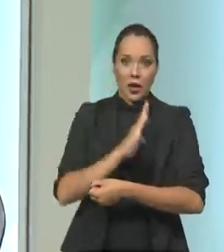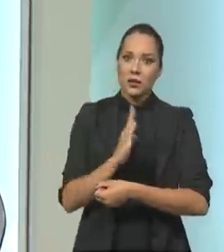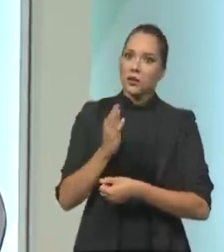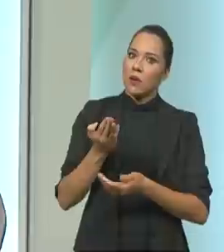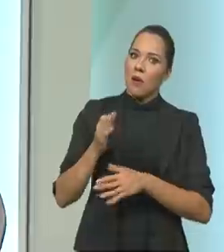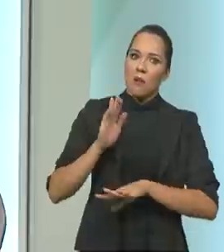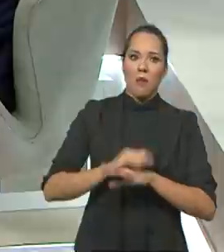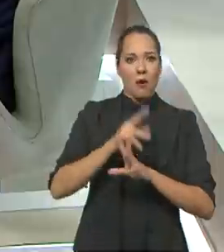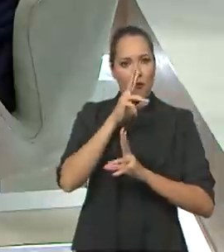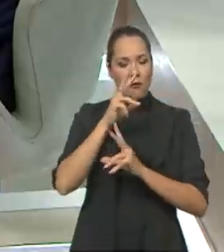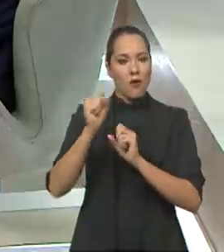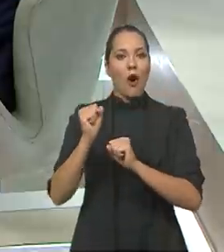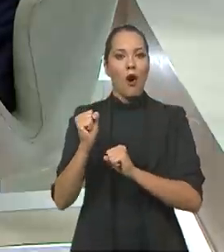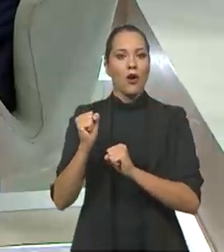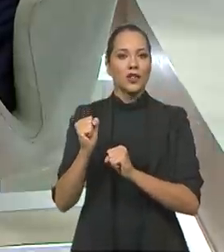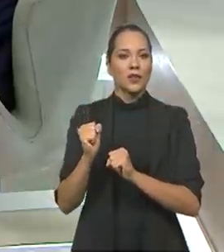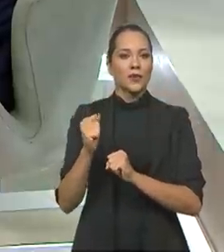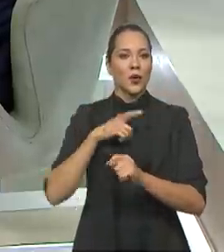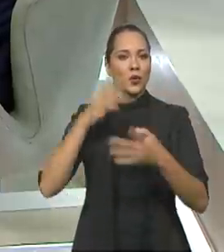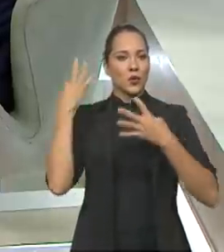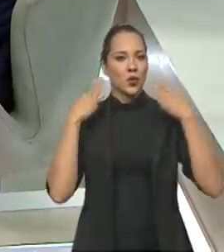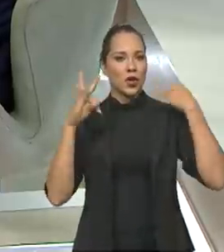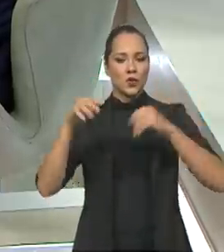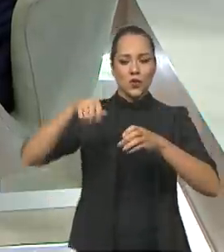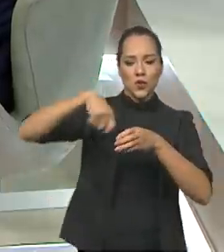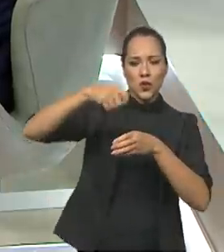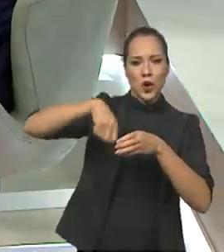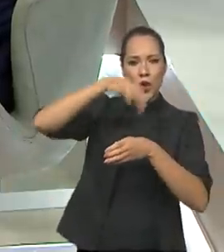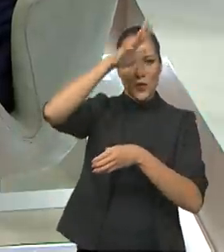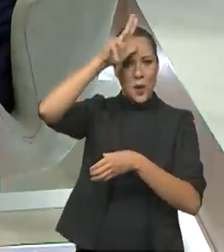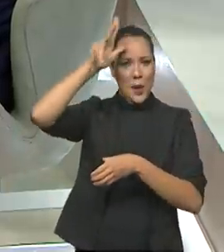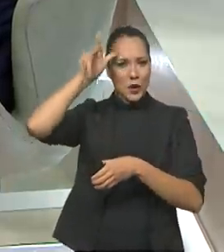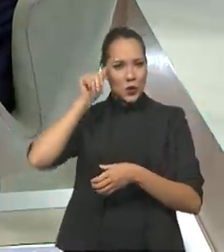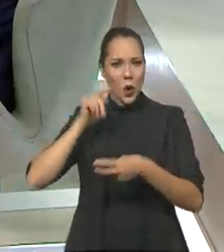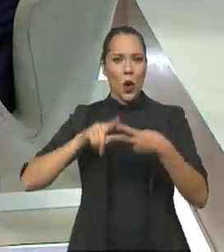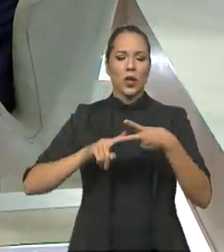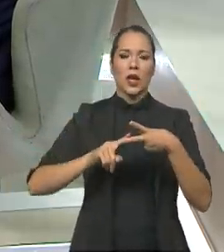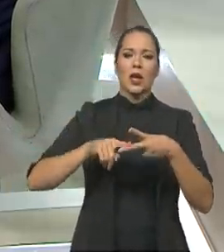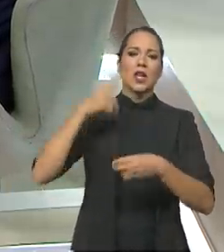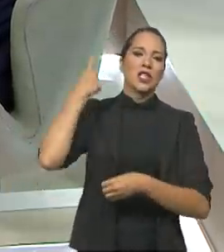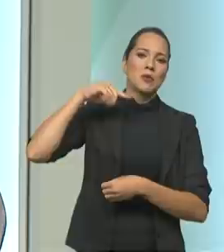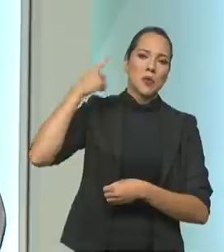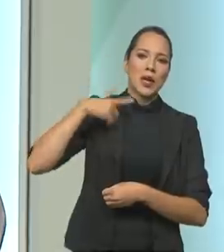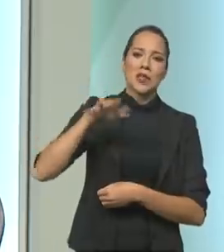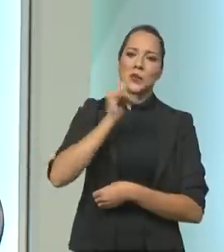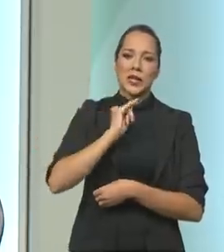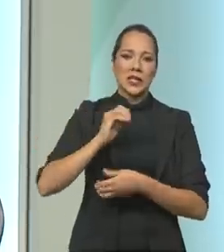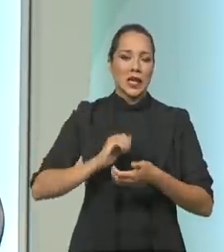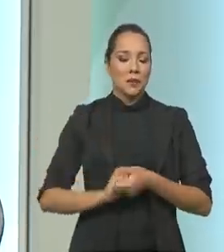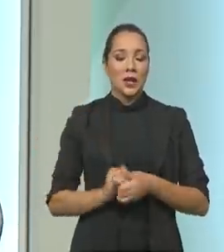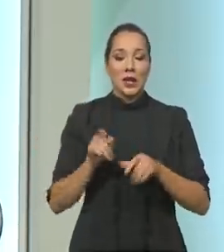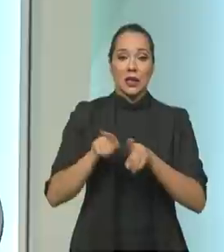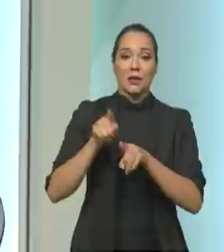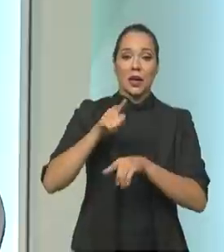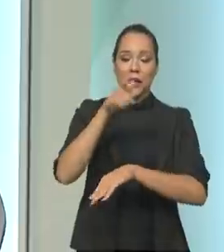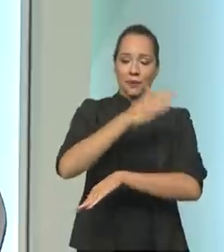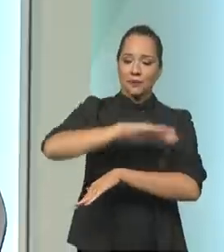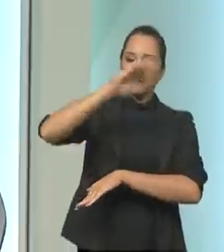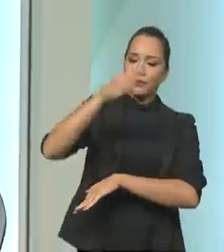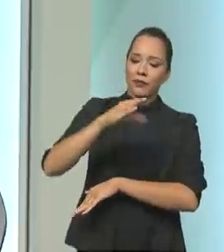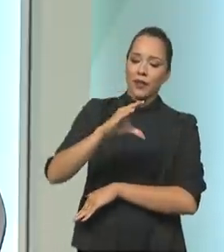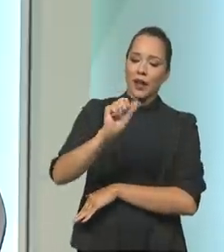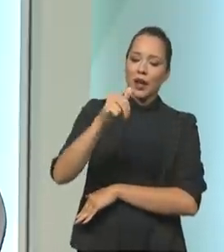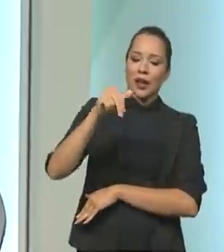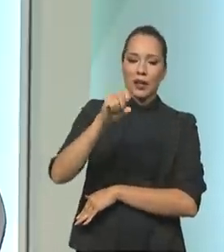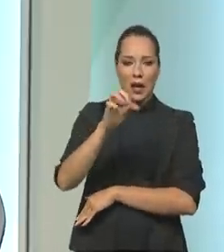cada vez mais forte, né? Com o turismo gastronômico da Amazônia, o turismo gastronômico da Serra Mineira, por exemplo, o queijo da Serra da Canastra. Você tem o